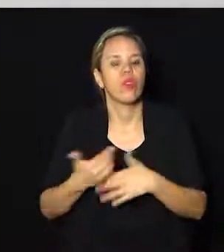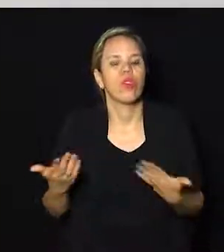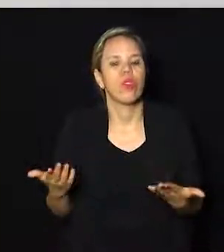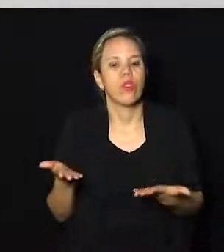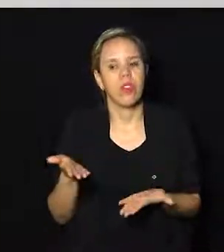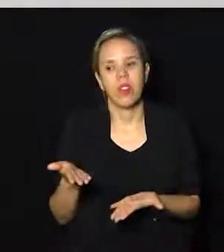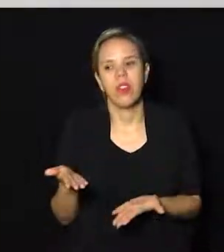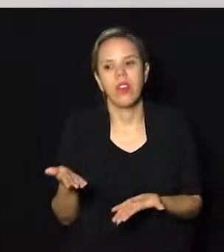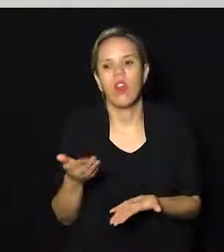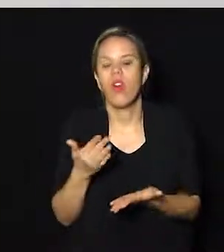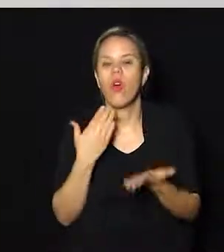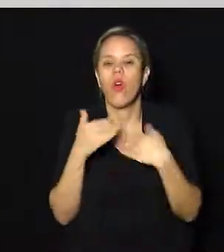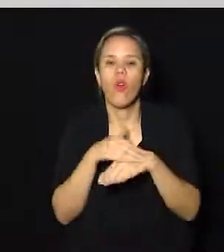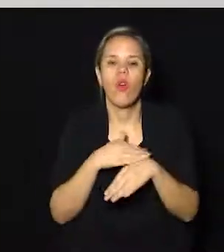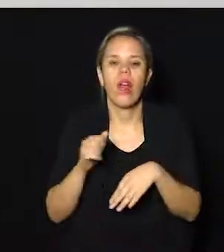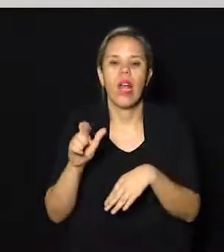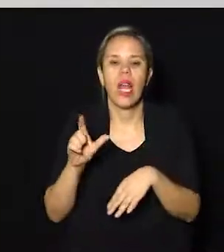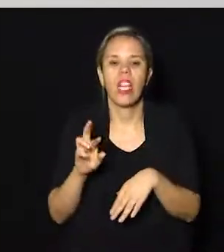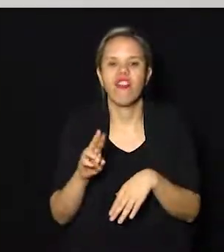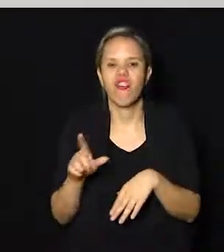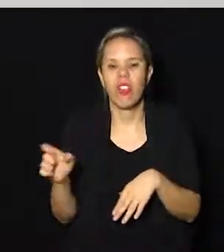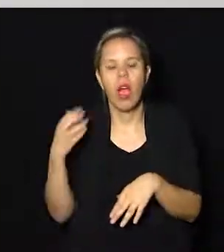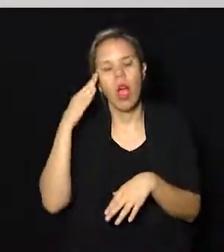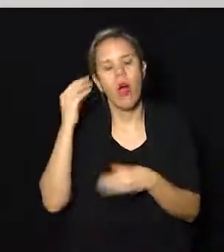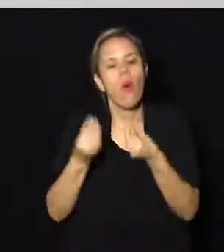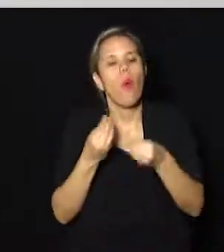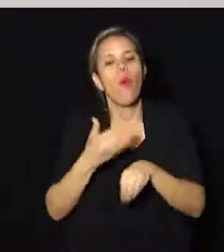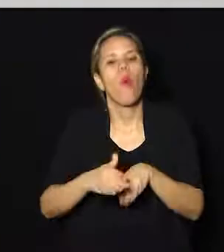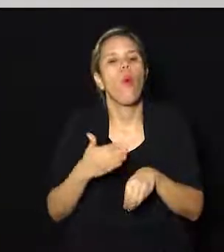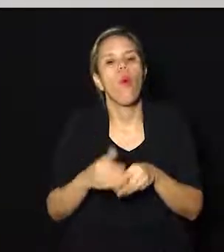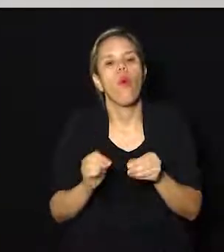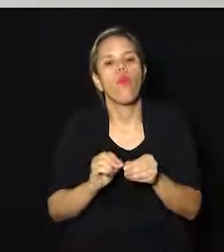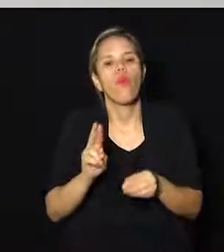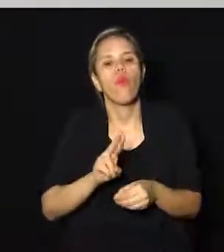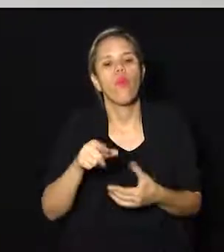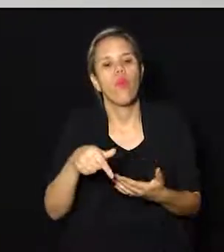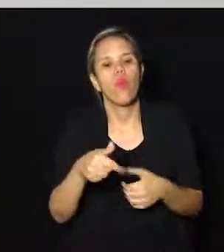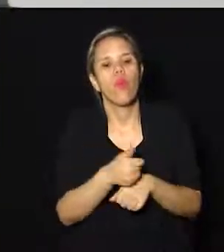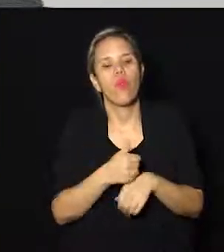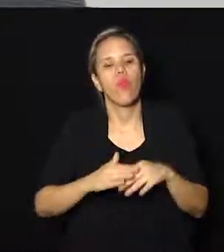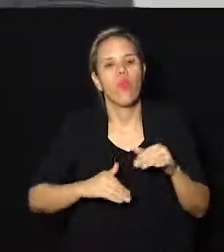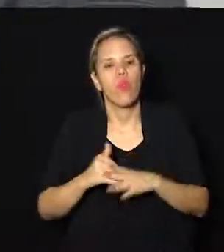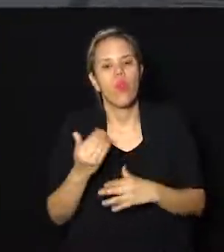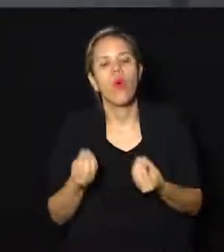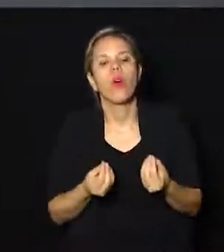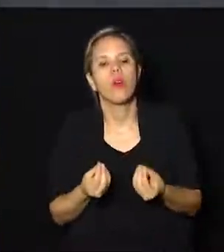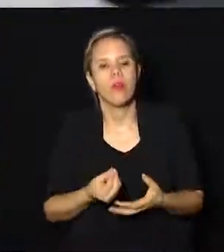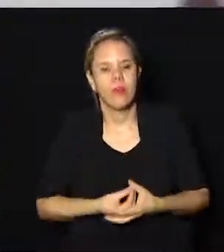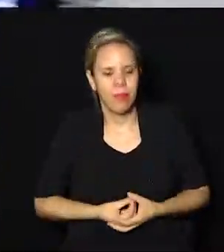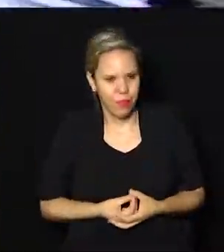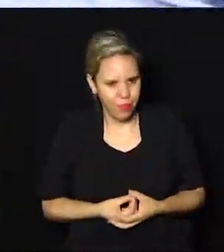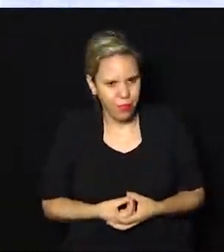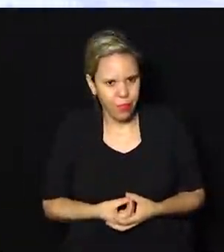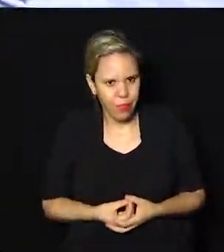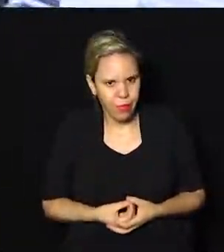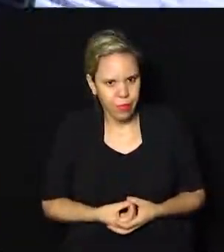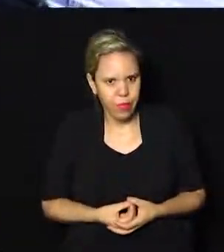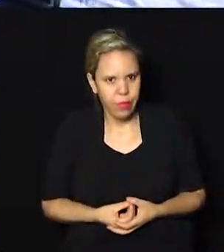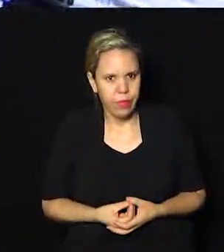vamos conversar aqui com o Alexandre para entender um pouco mais, na prática, como funciona essa função. Tudo bem, Alexandre? Tudo bem, tudo bom.